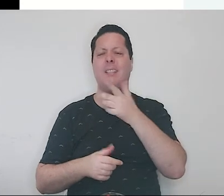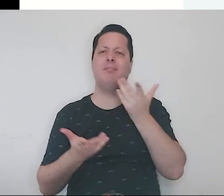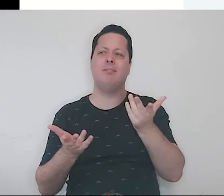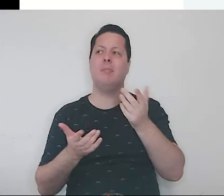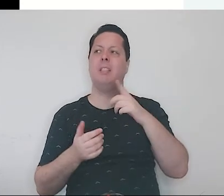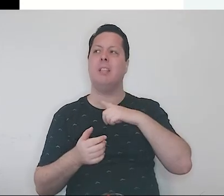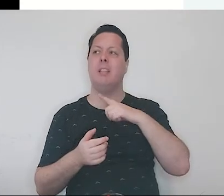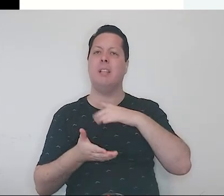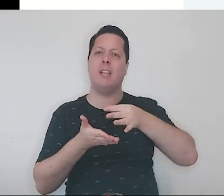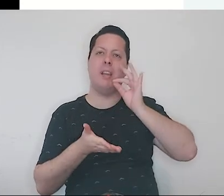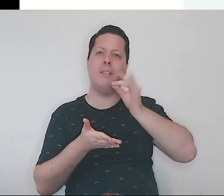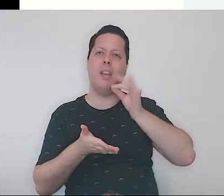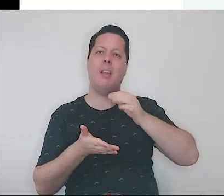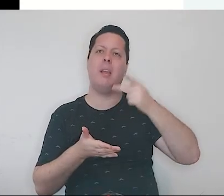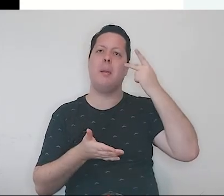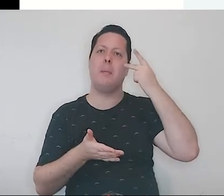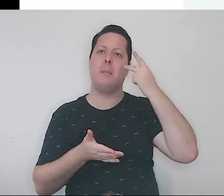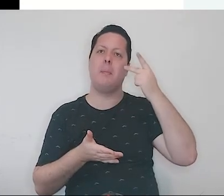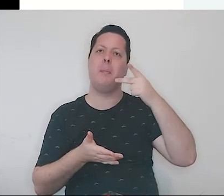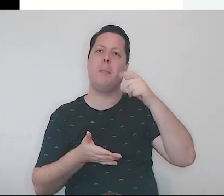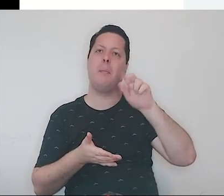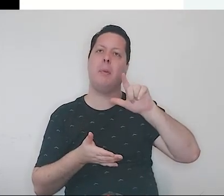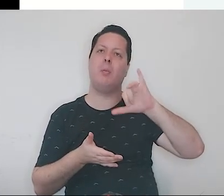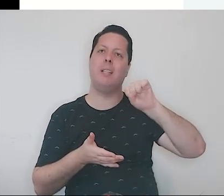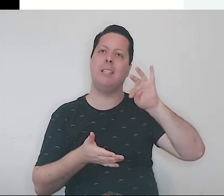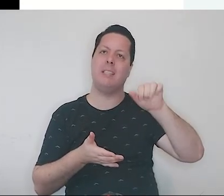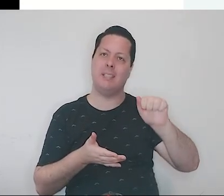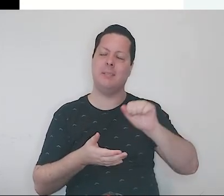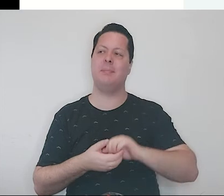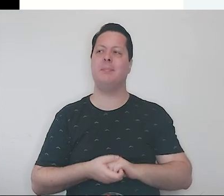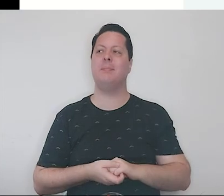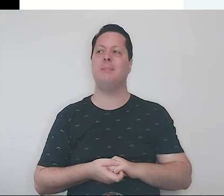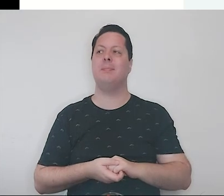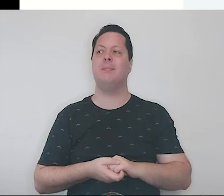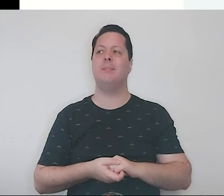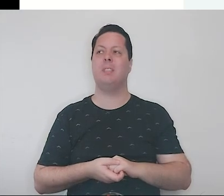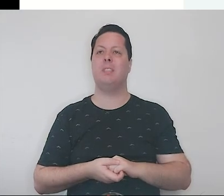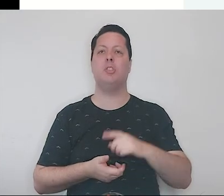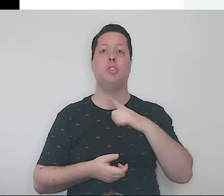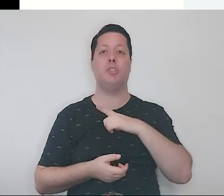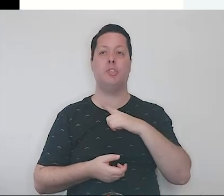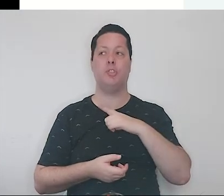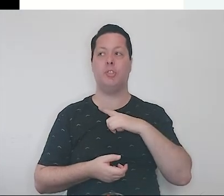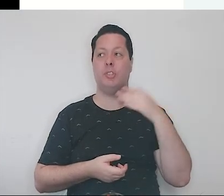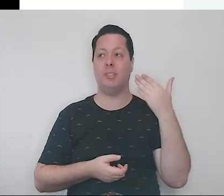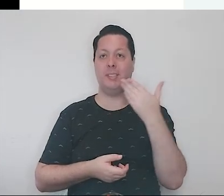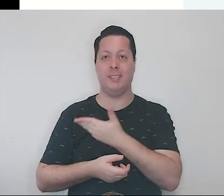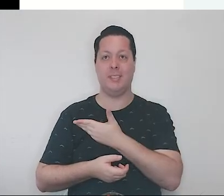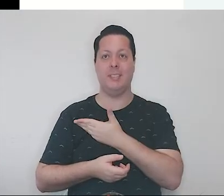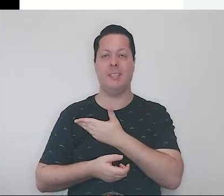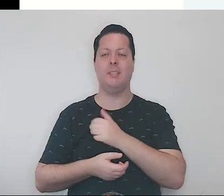Akutangawa Ryunosuke, ou Ryunosuke Akutangawa, que frequentava o café